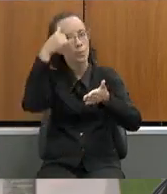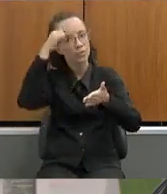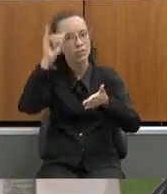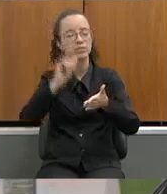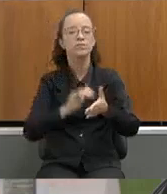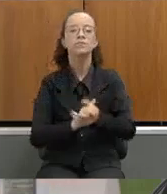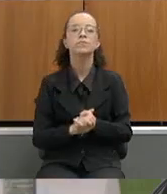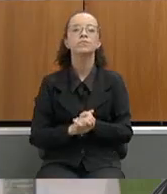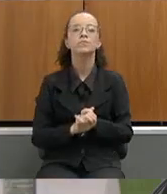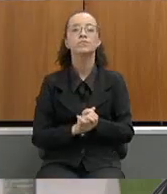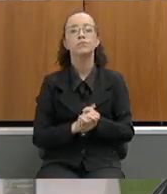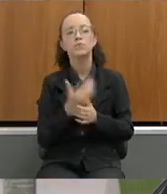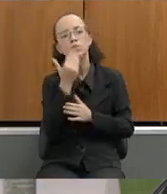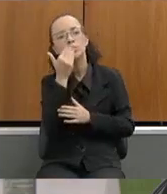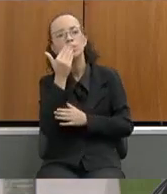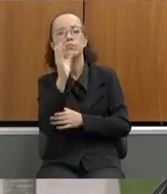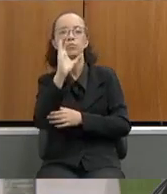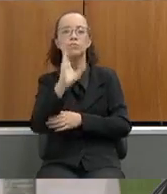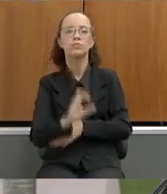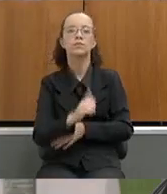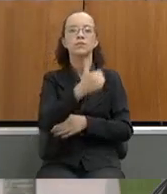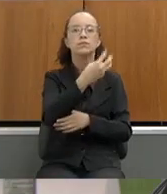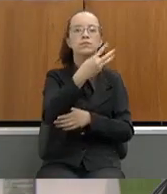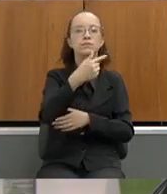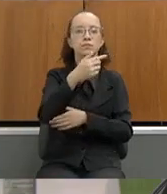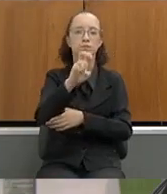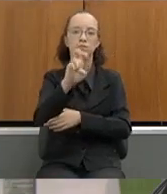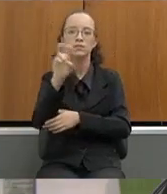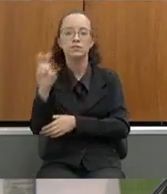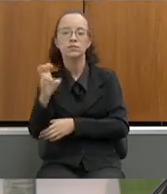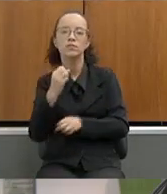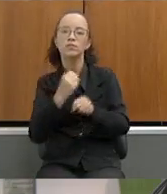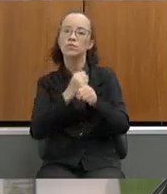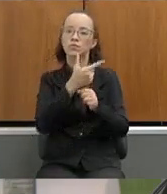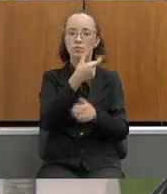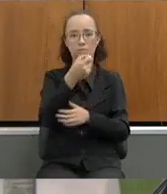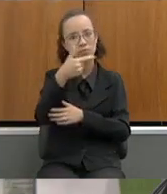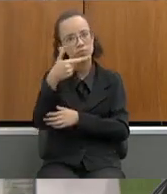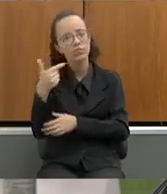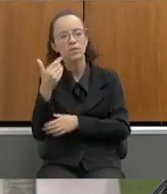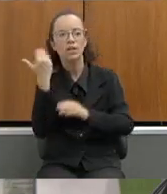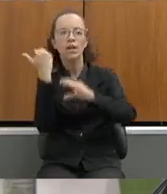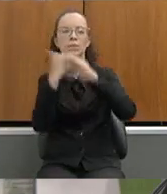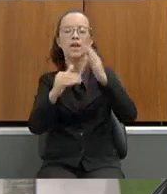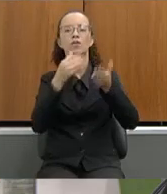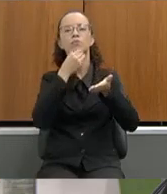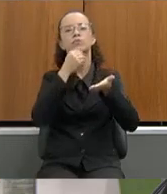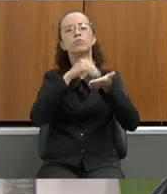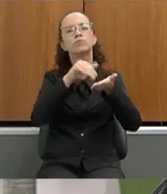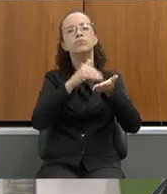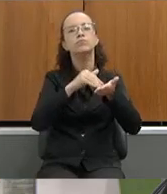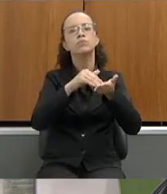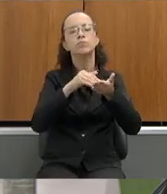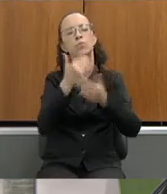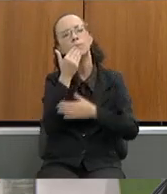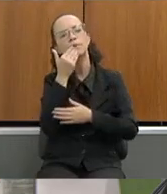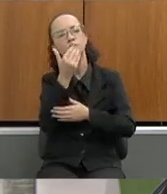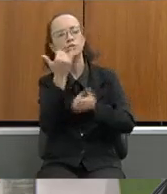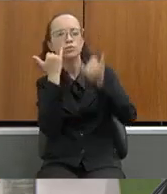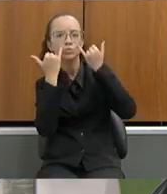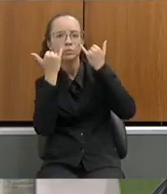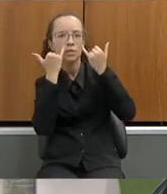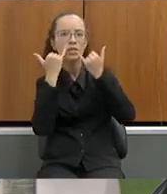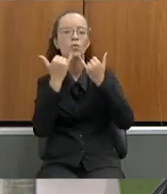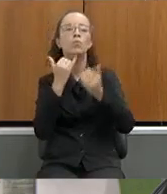recursos querimento de comissão 13.755 de 2022 esteja encaminhado ao secretário de Estado da Educação pedindo informações